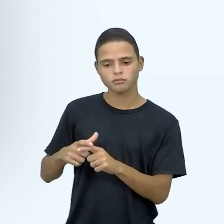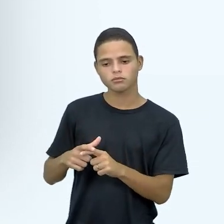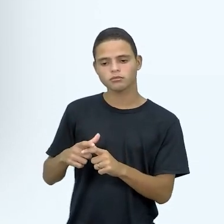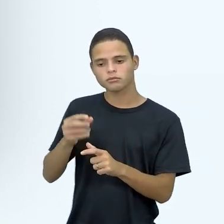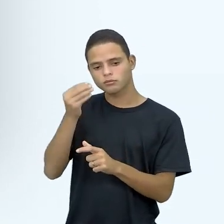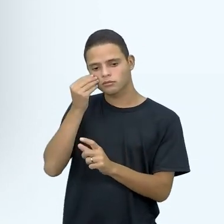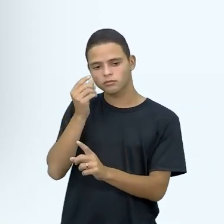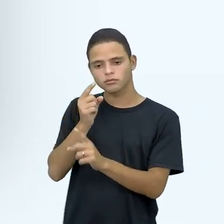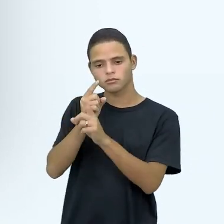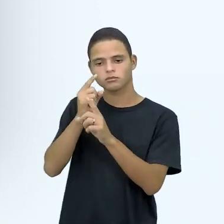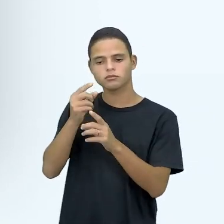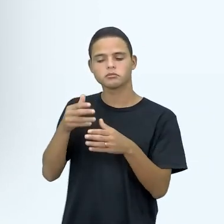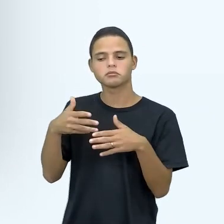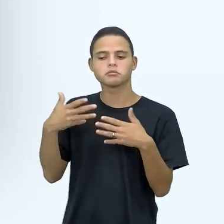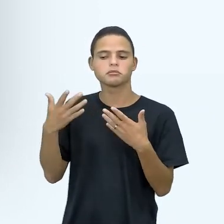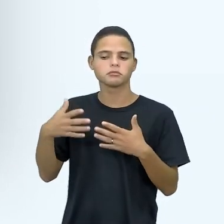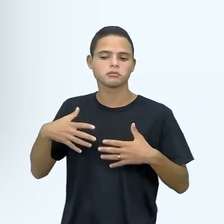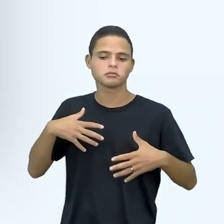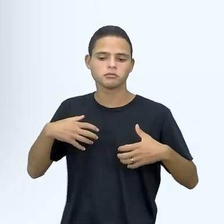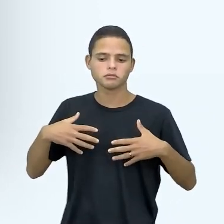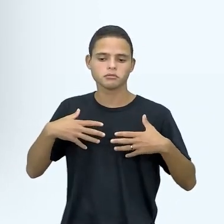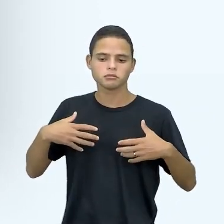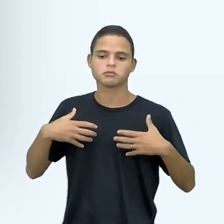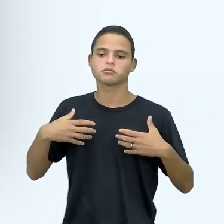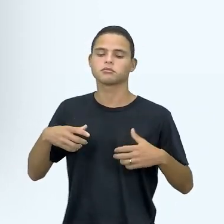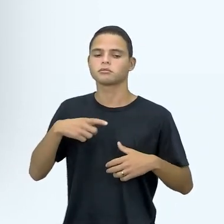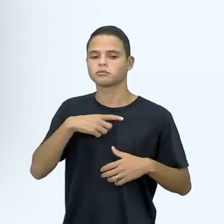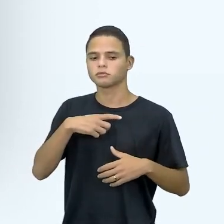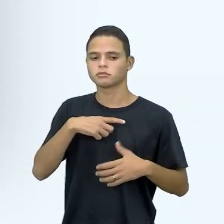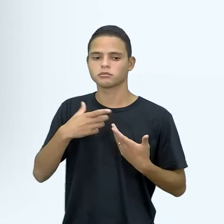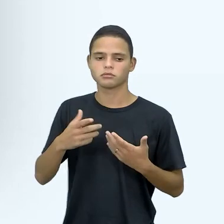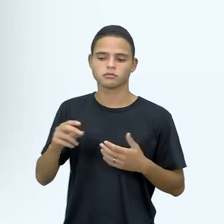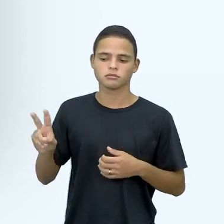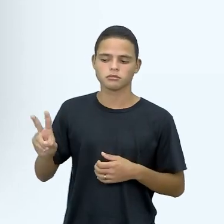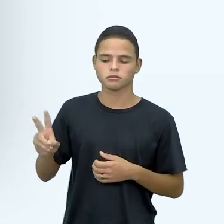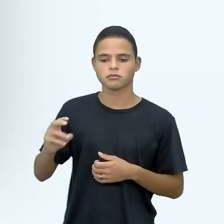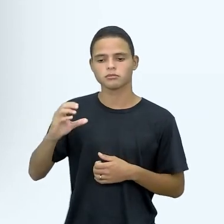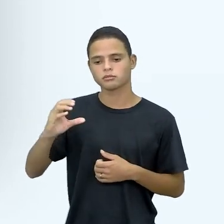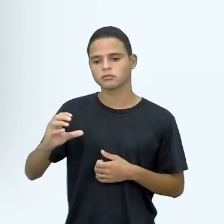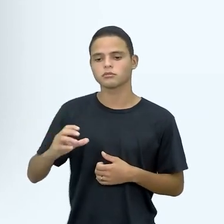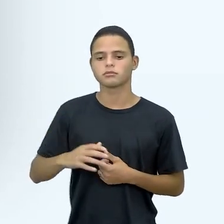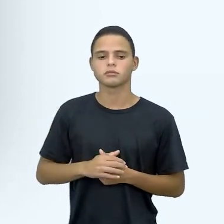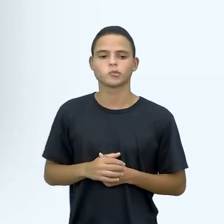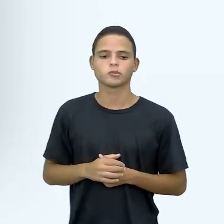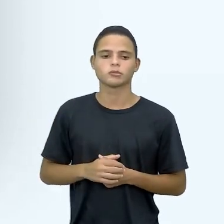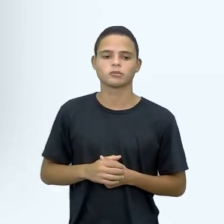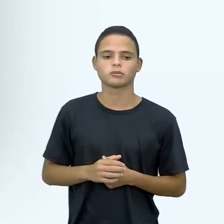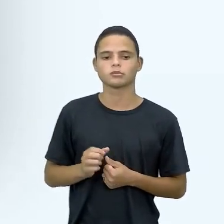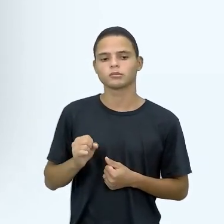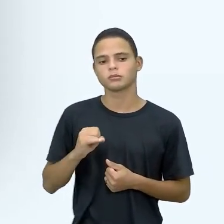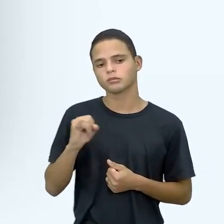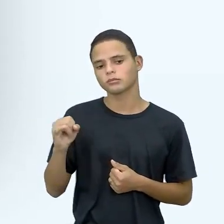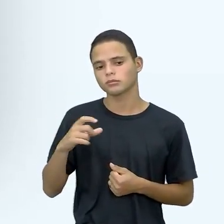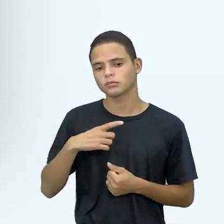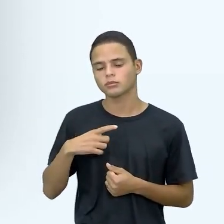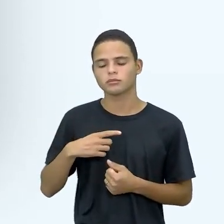anemia, né, também níveis de vitamina, se a diferença é vitamina C, né, se os glóbulos vermelhos são maiores, menores,